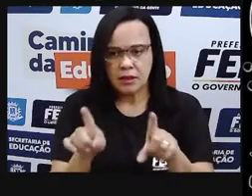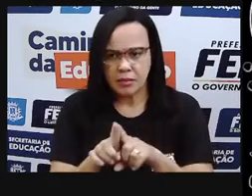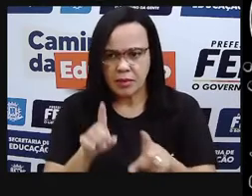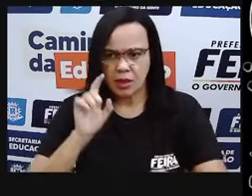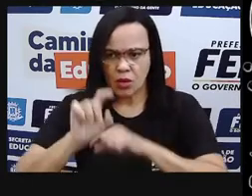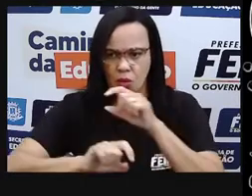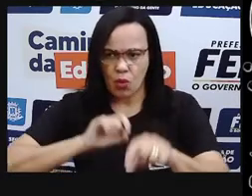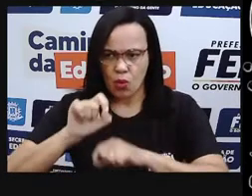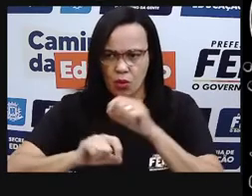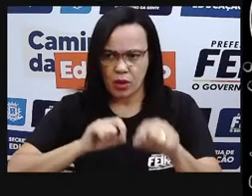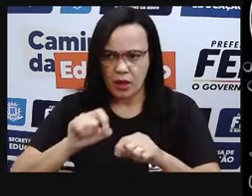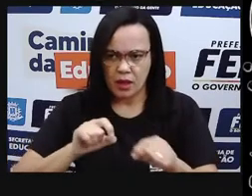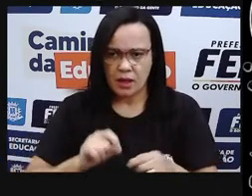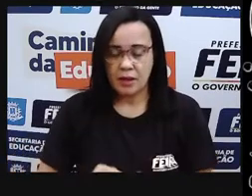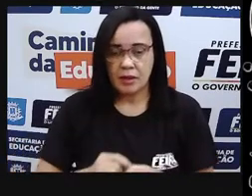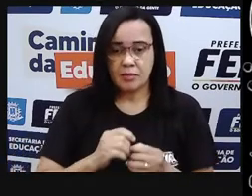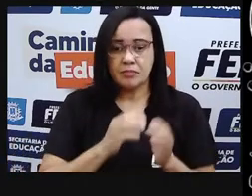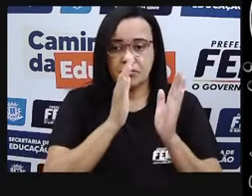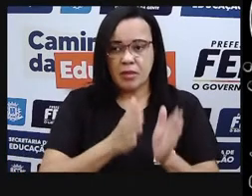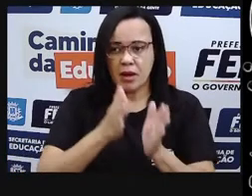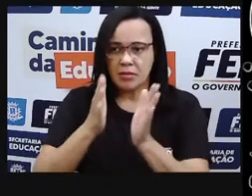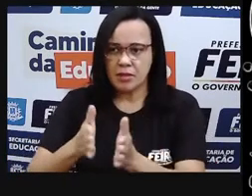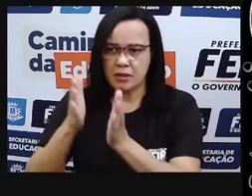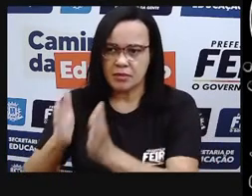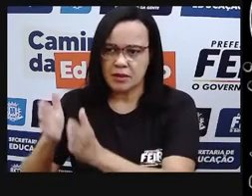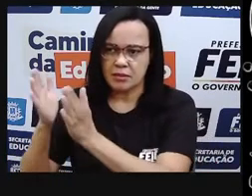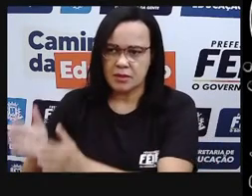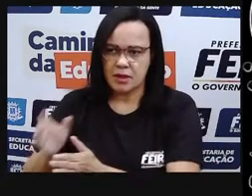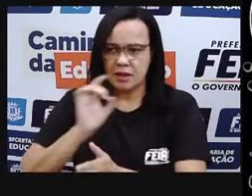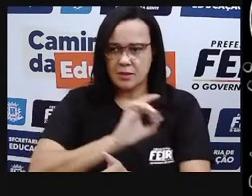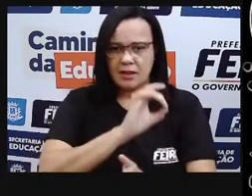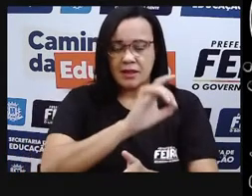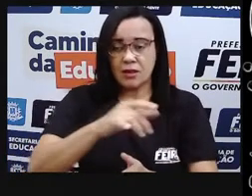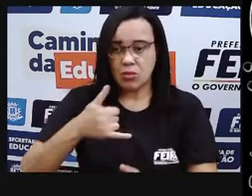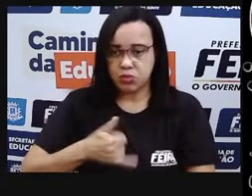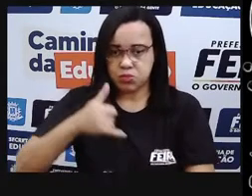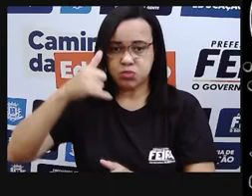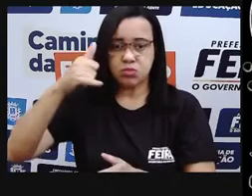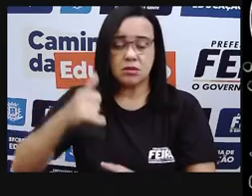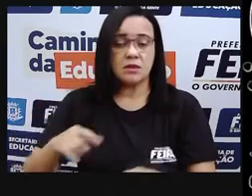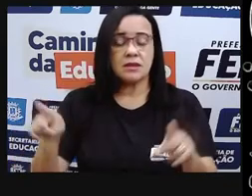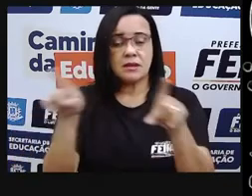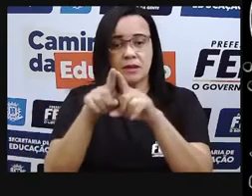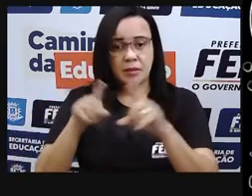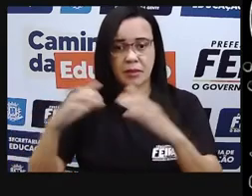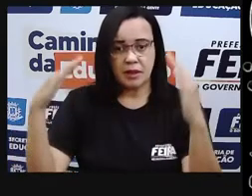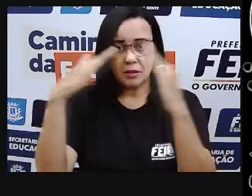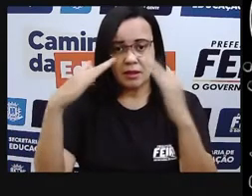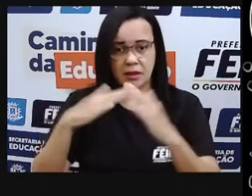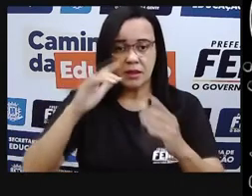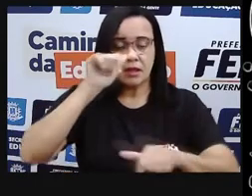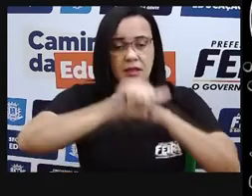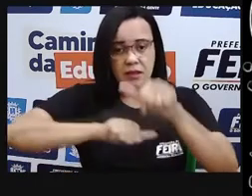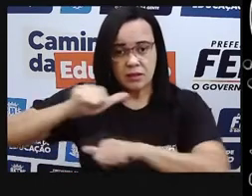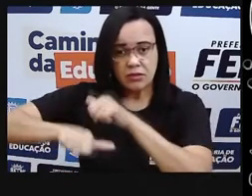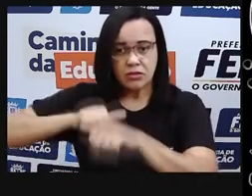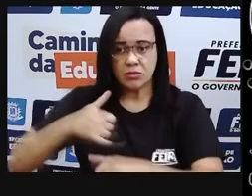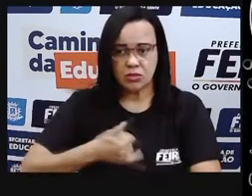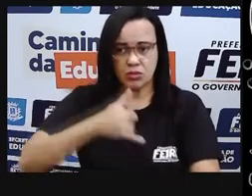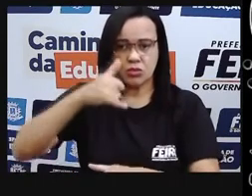segundo objetivo, que é classificar equipamentos elétricos residenciais de acordo com o tipo de transformação de energia.